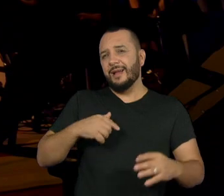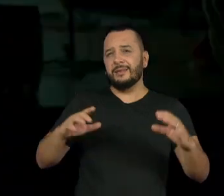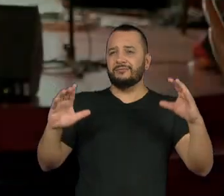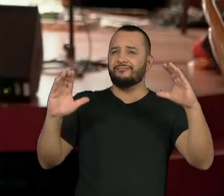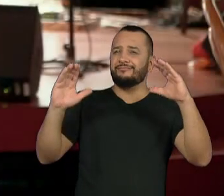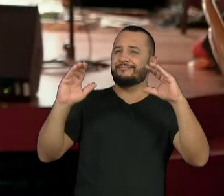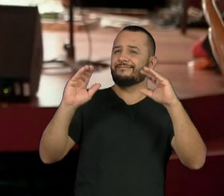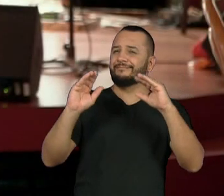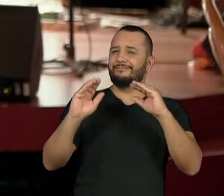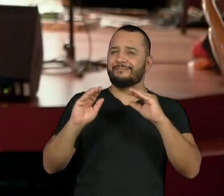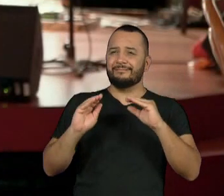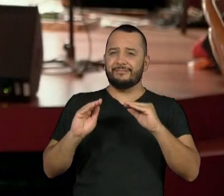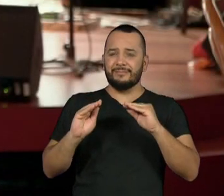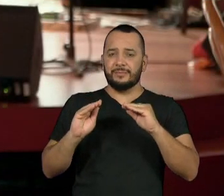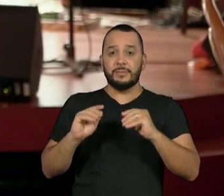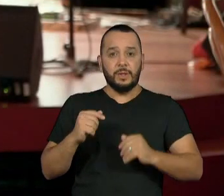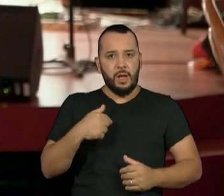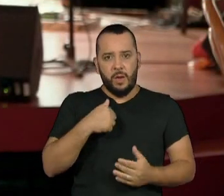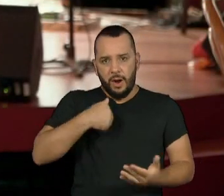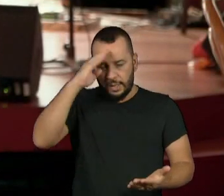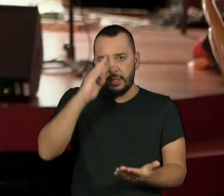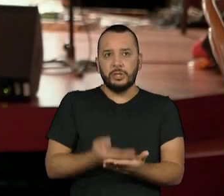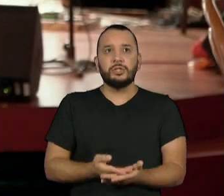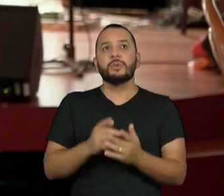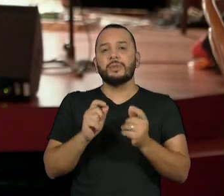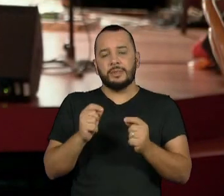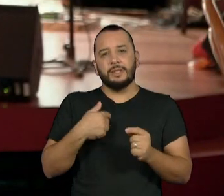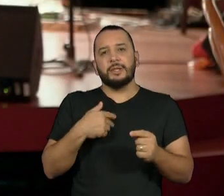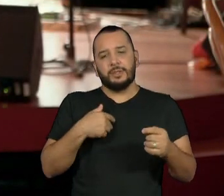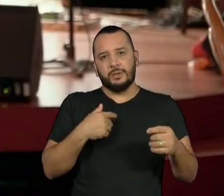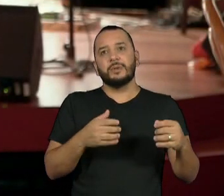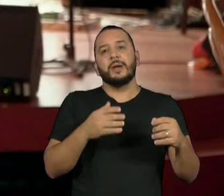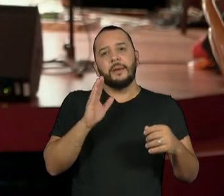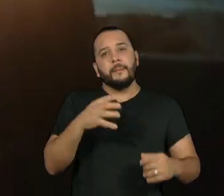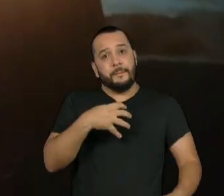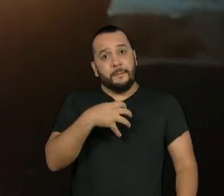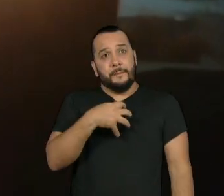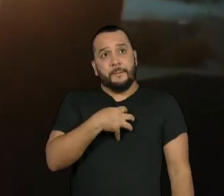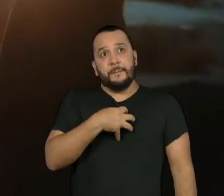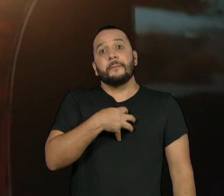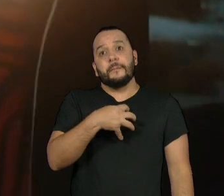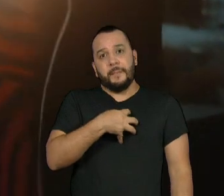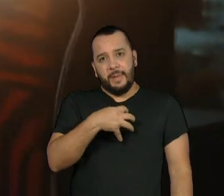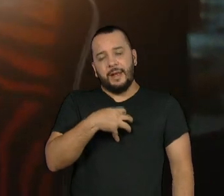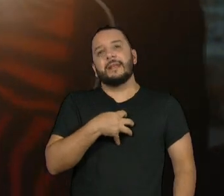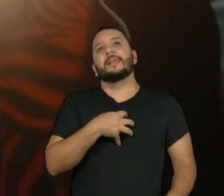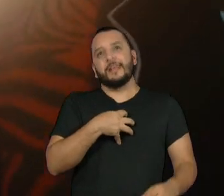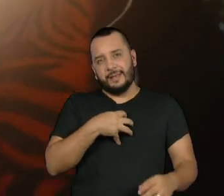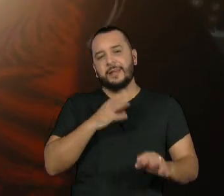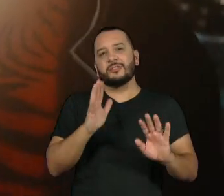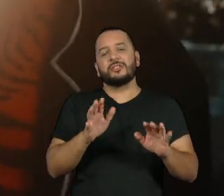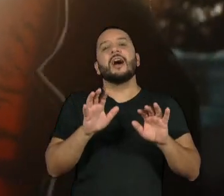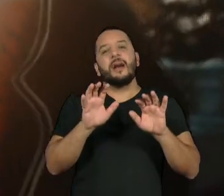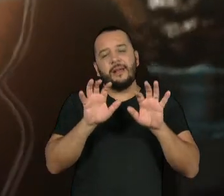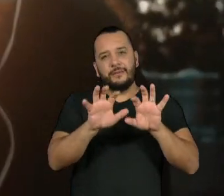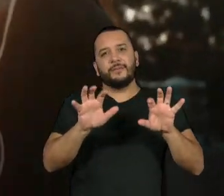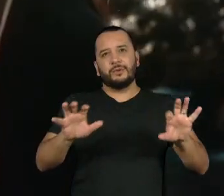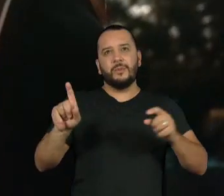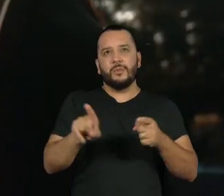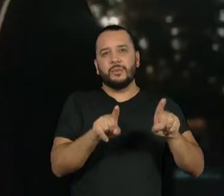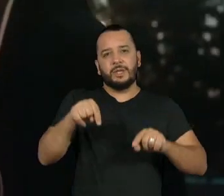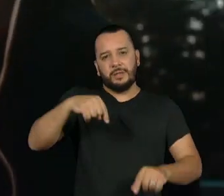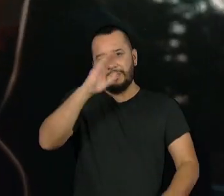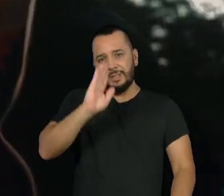Eu acredito que as Bahias tenham deixado uma marca na música brasileira. Nós somos o primeiro grupo com duas